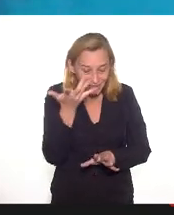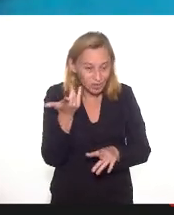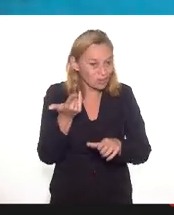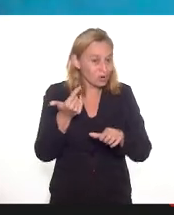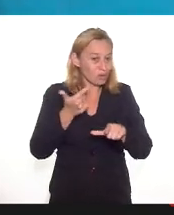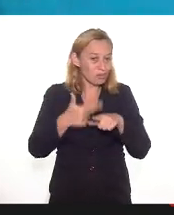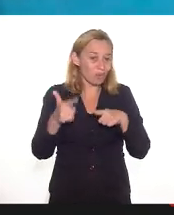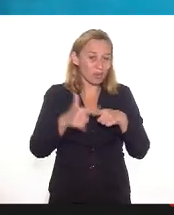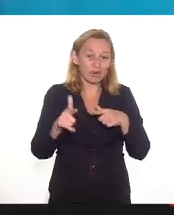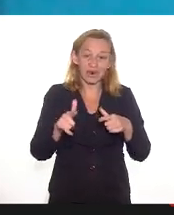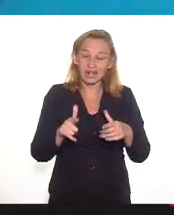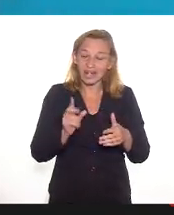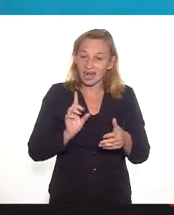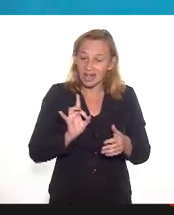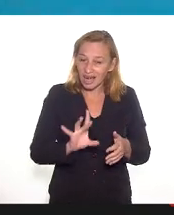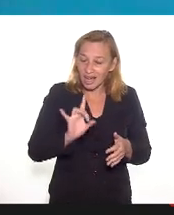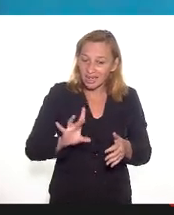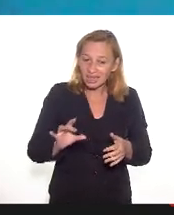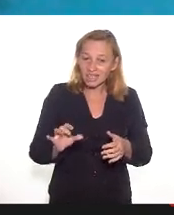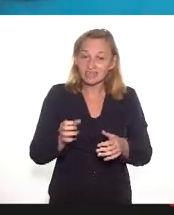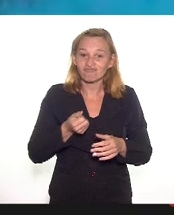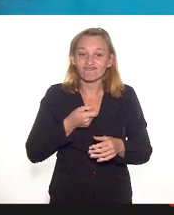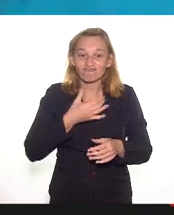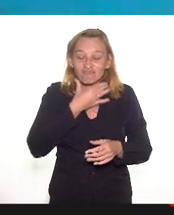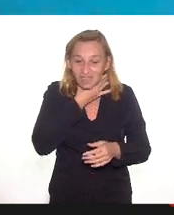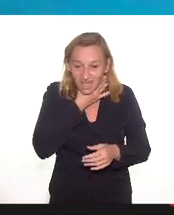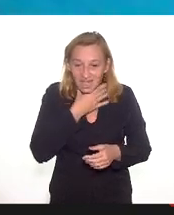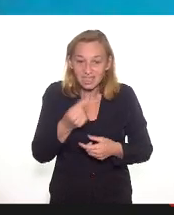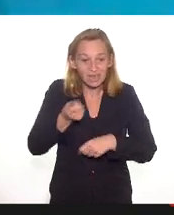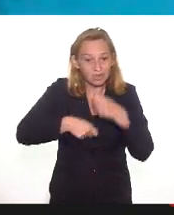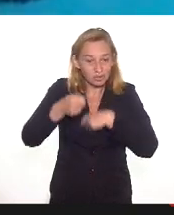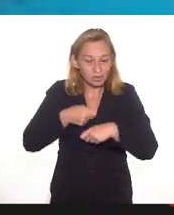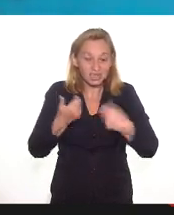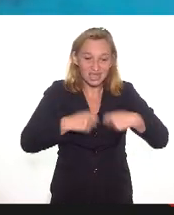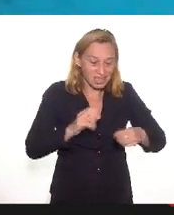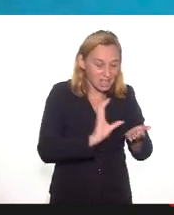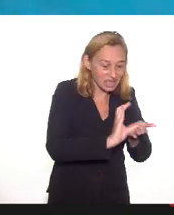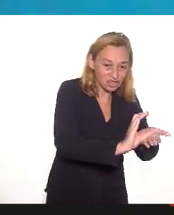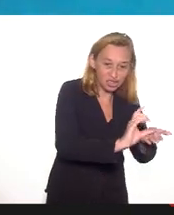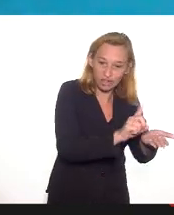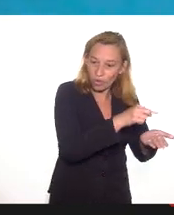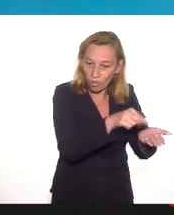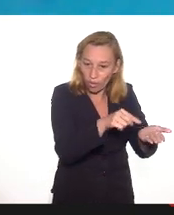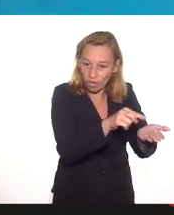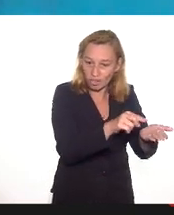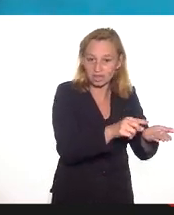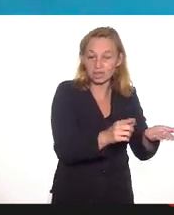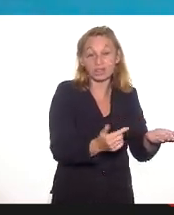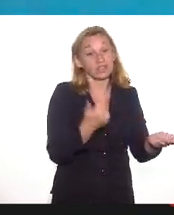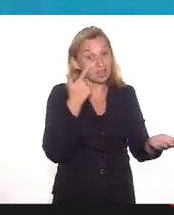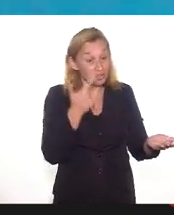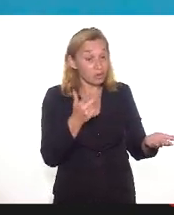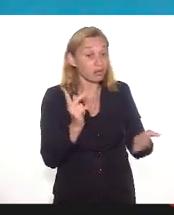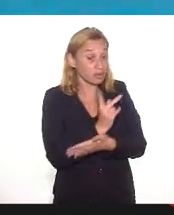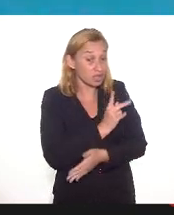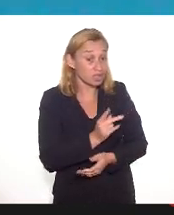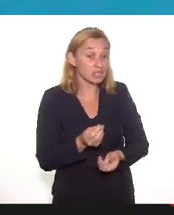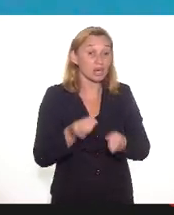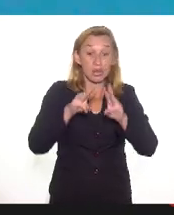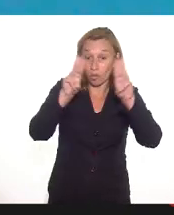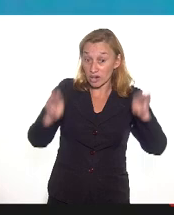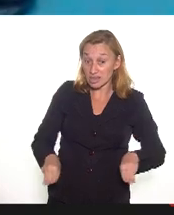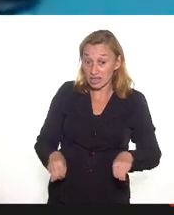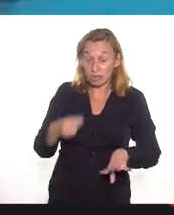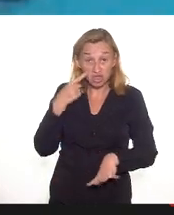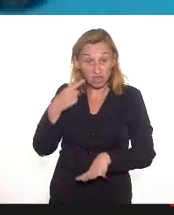Cada crise econômica que tem, cada necessidade de corte de verba, a gente vê o que acontece. O grande exemplo disso é um museu que é